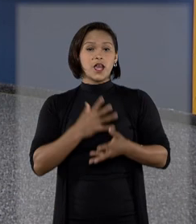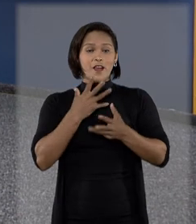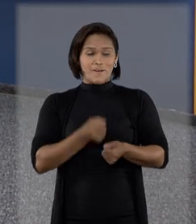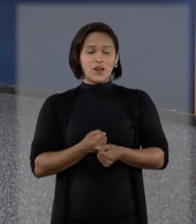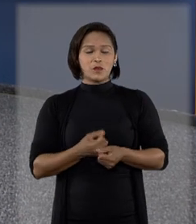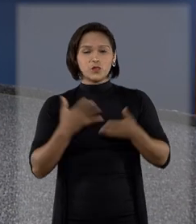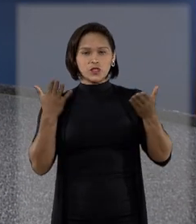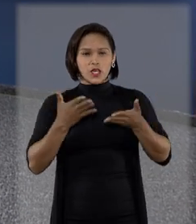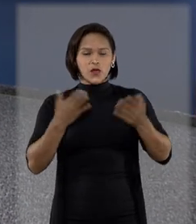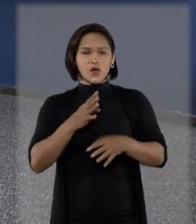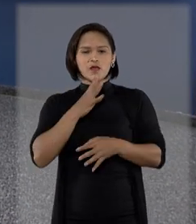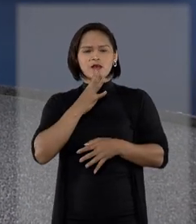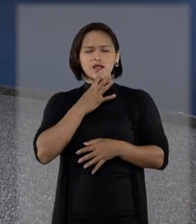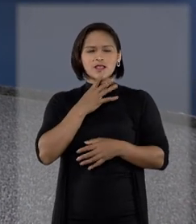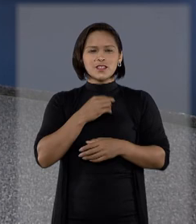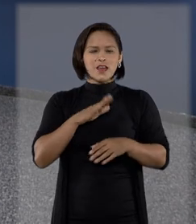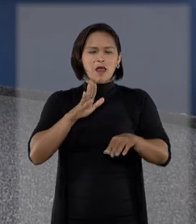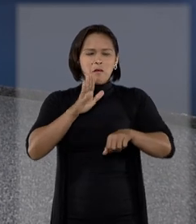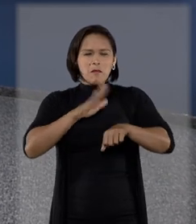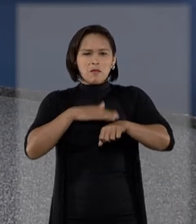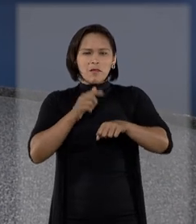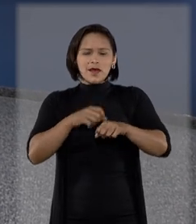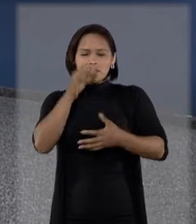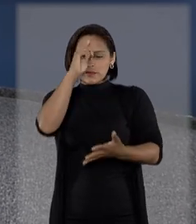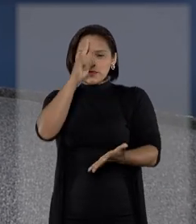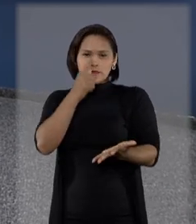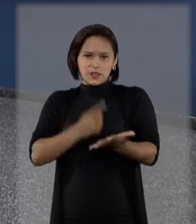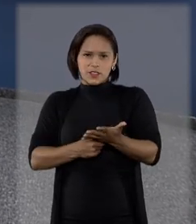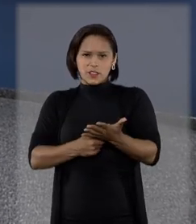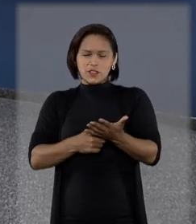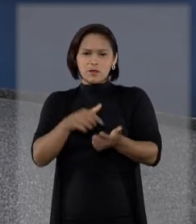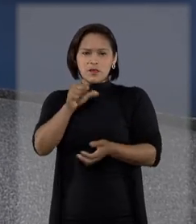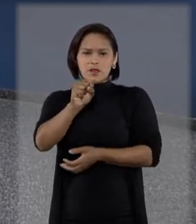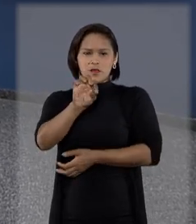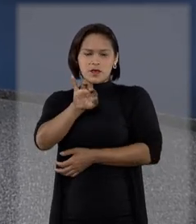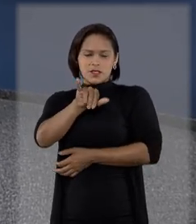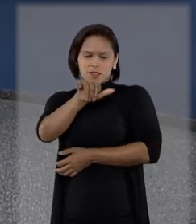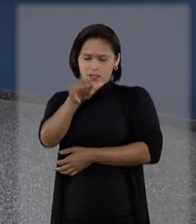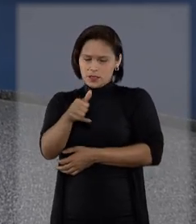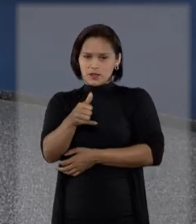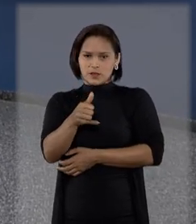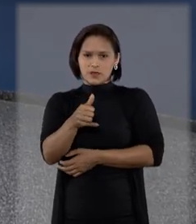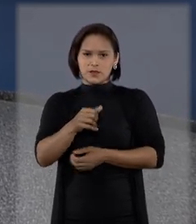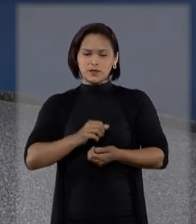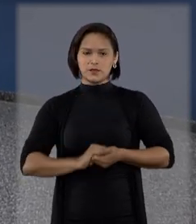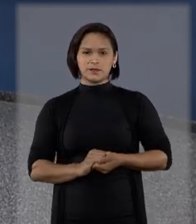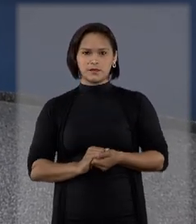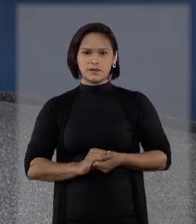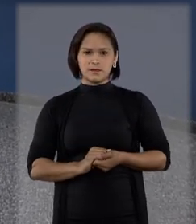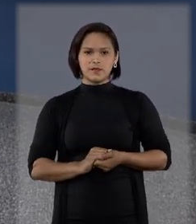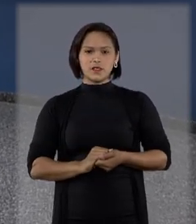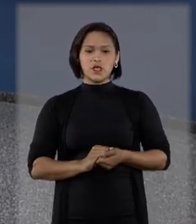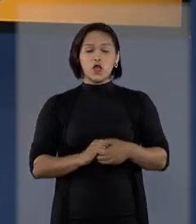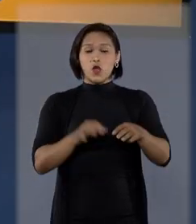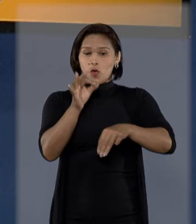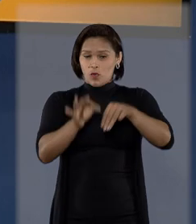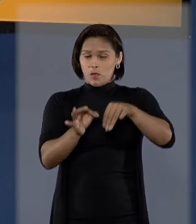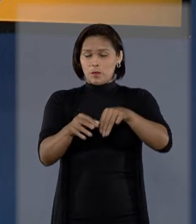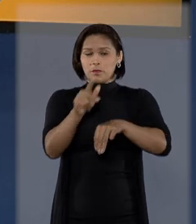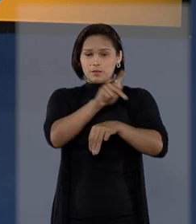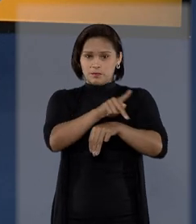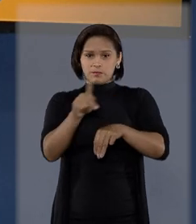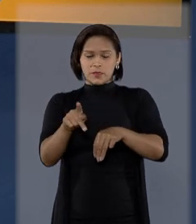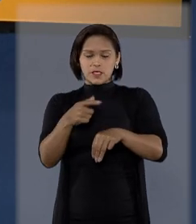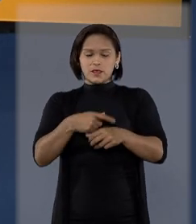Vamos conhecer agora algumas das mais recentes decisões tomadas pelo Superior Tribunal de Justiça. O